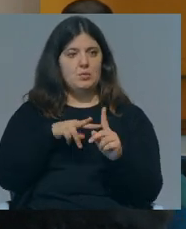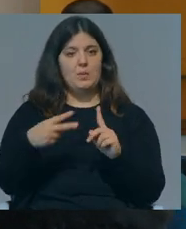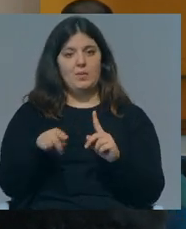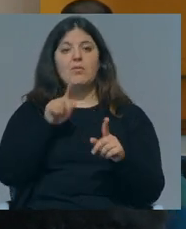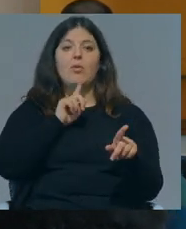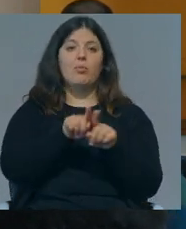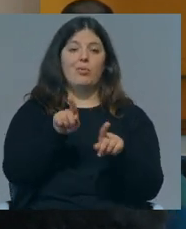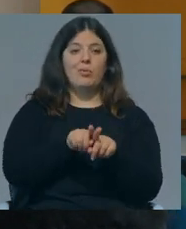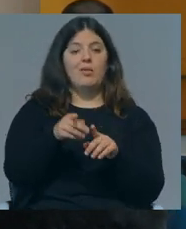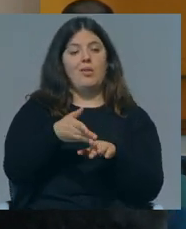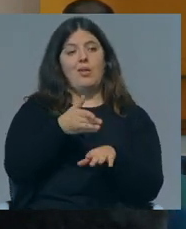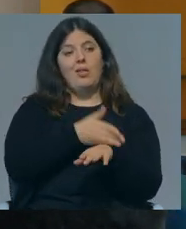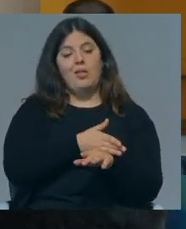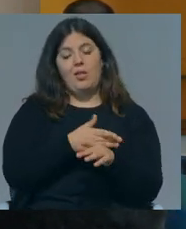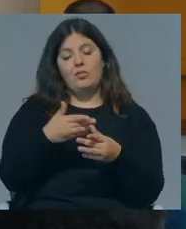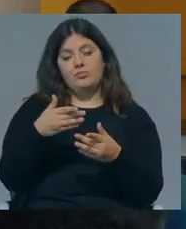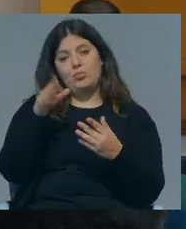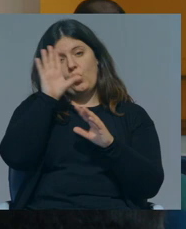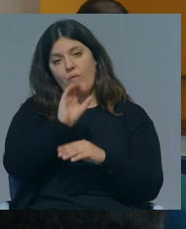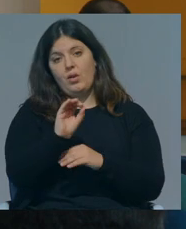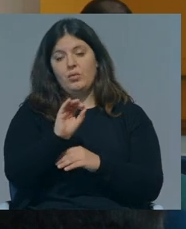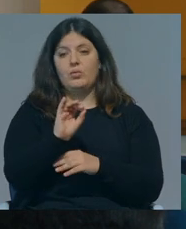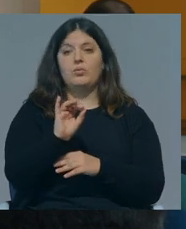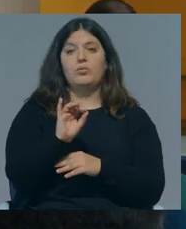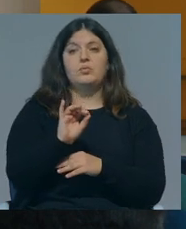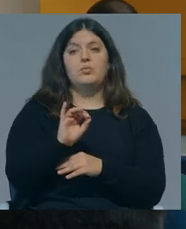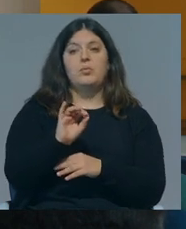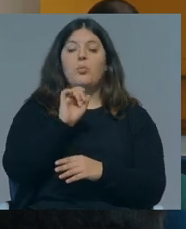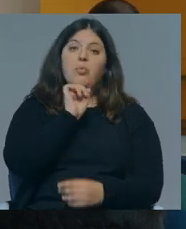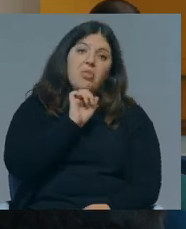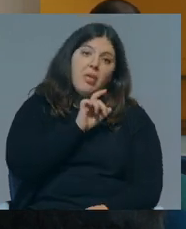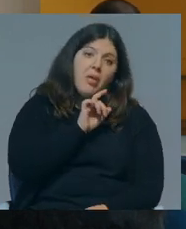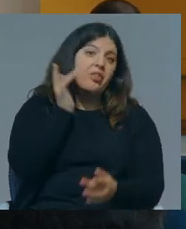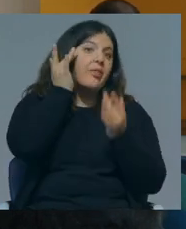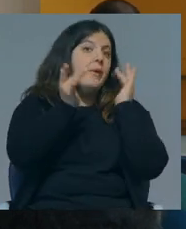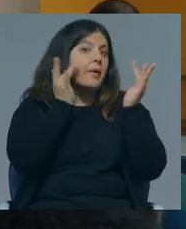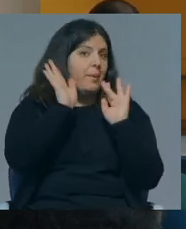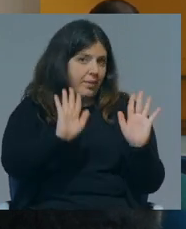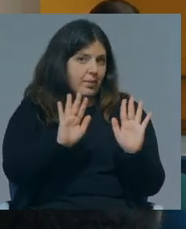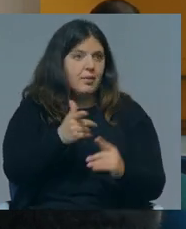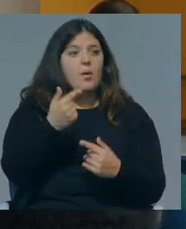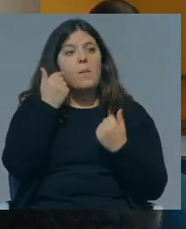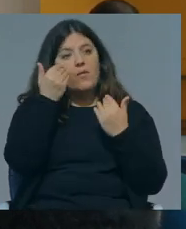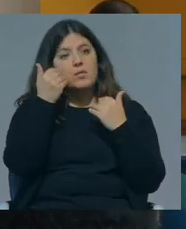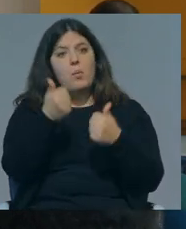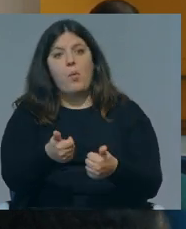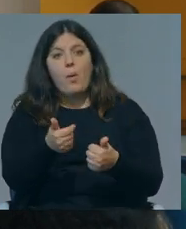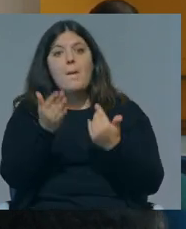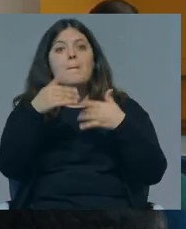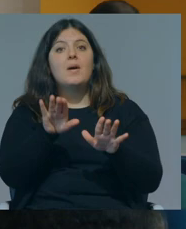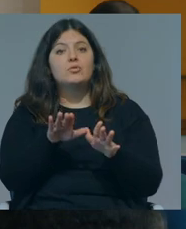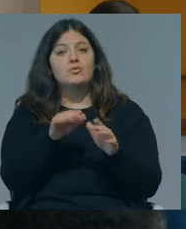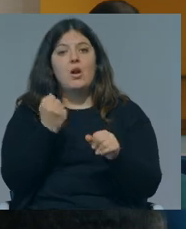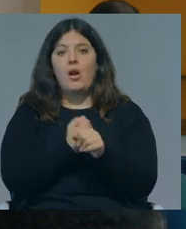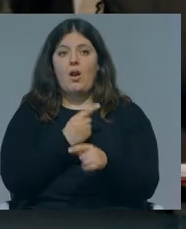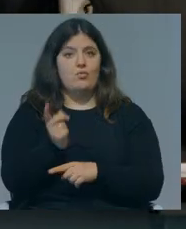política das creches gratuitas do governo. Seria, enfim, teoricamente, uma ótima notícia, só que não